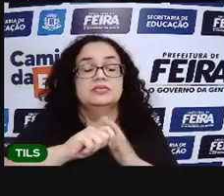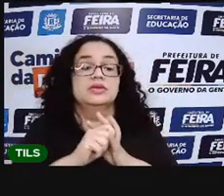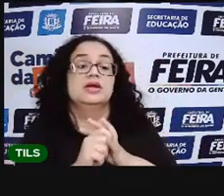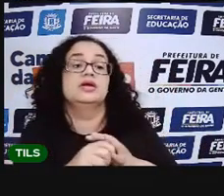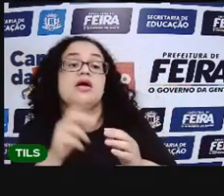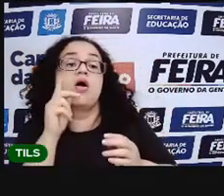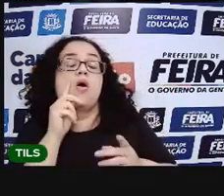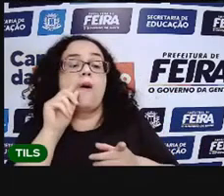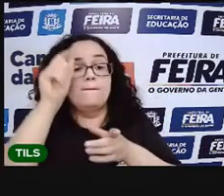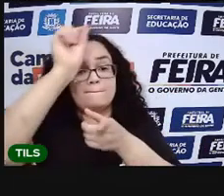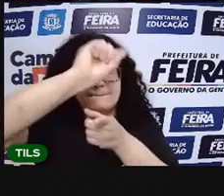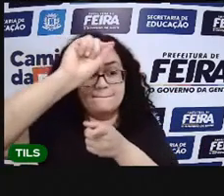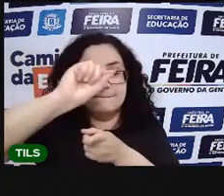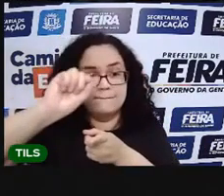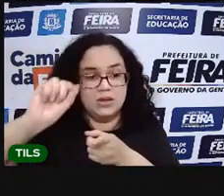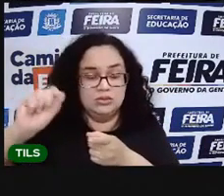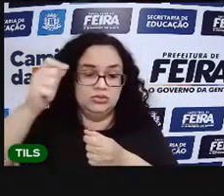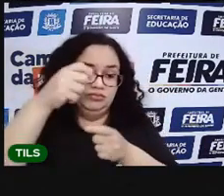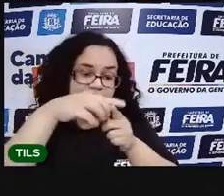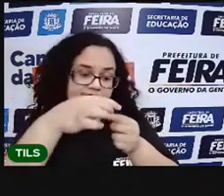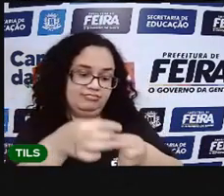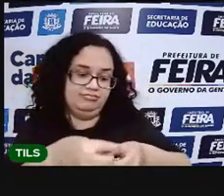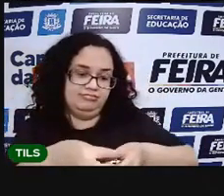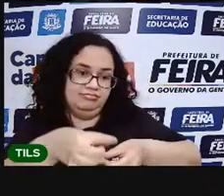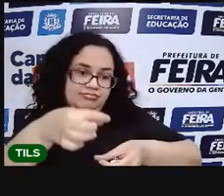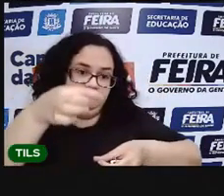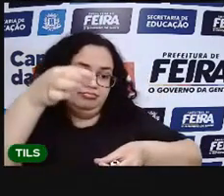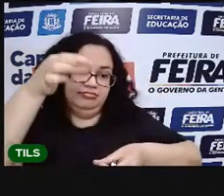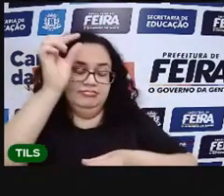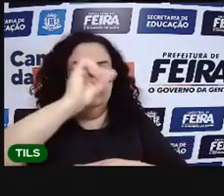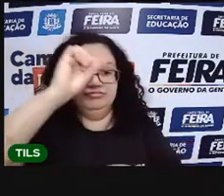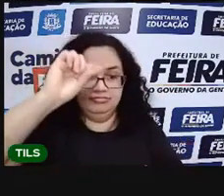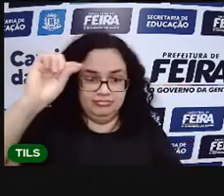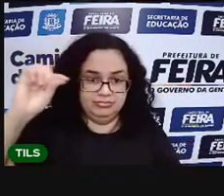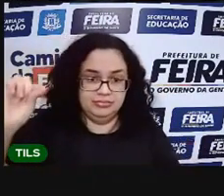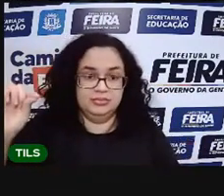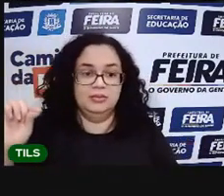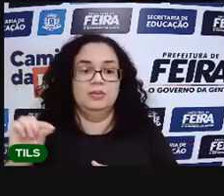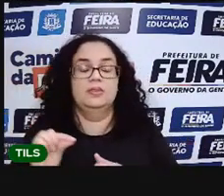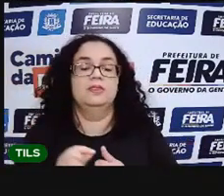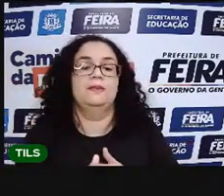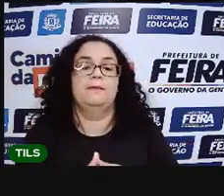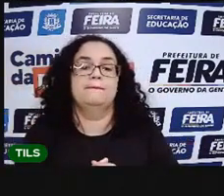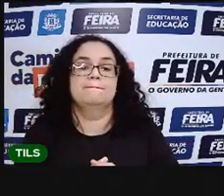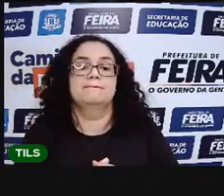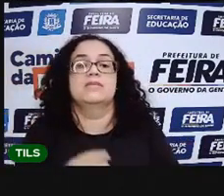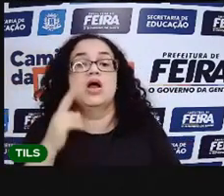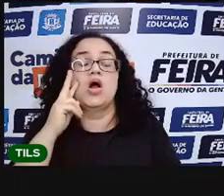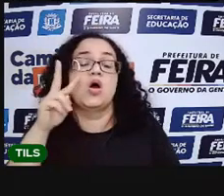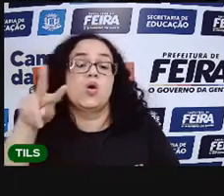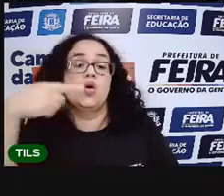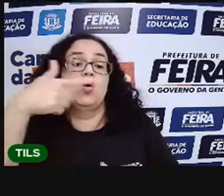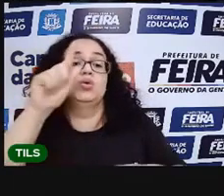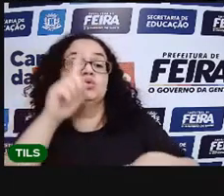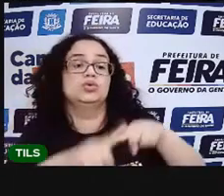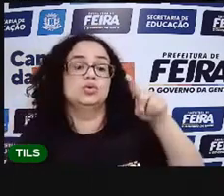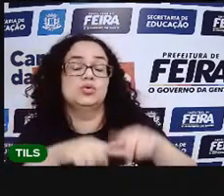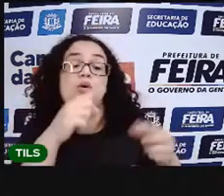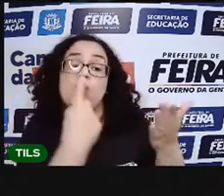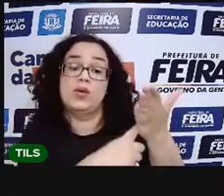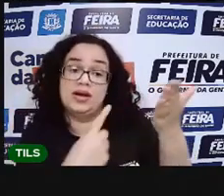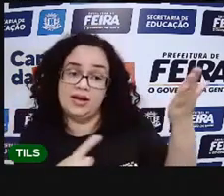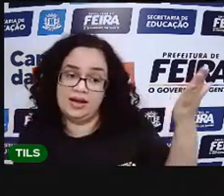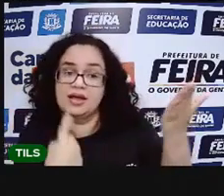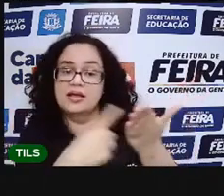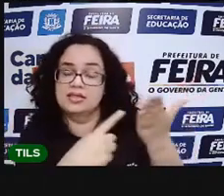O piloto, né? A gente usa para escrever no quadro, usamos o piloto. Olha outro objeto. O caderno,